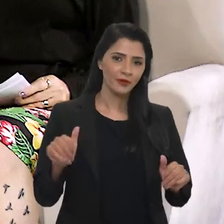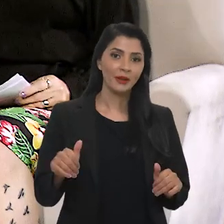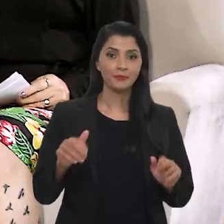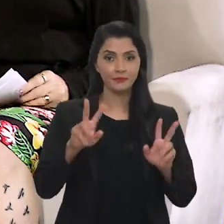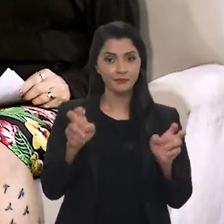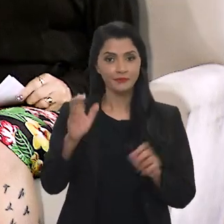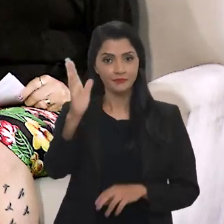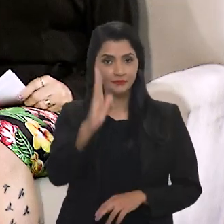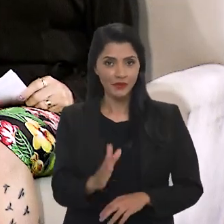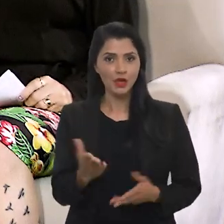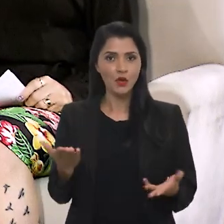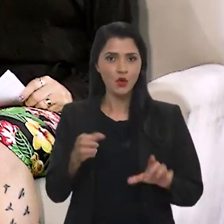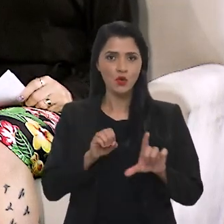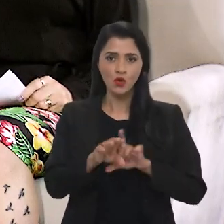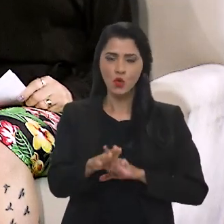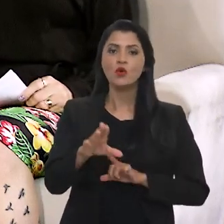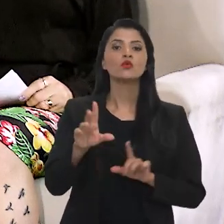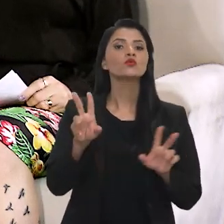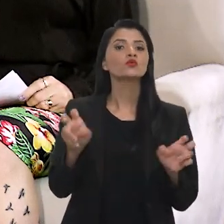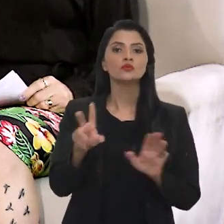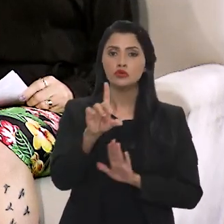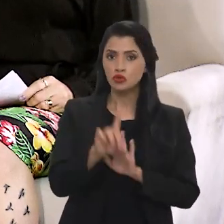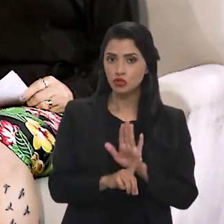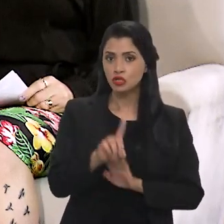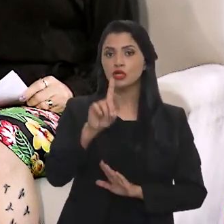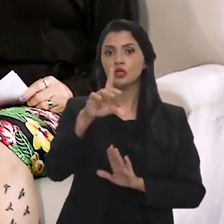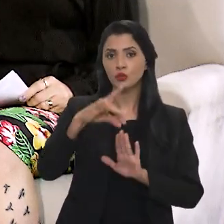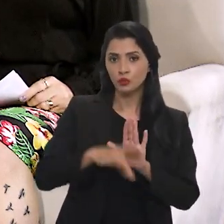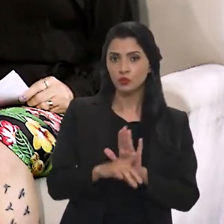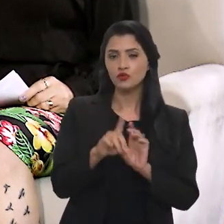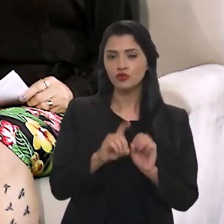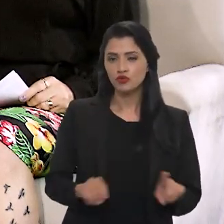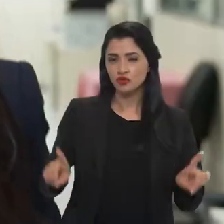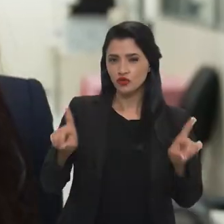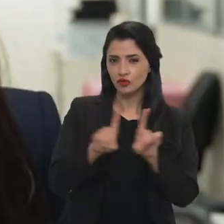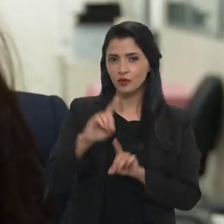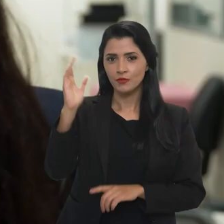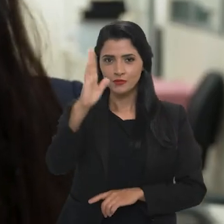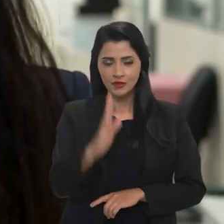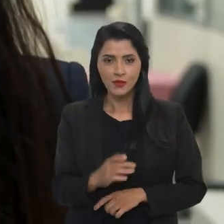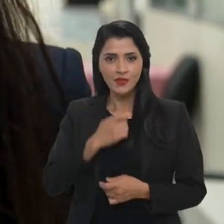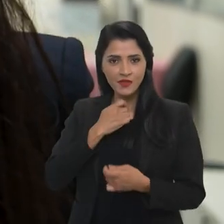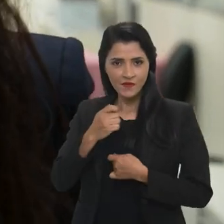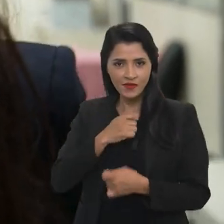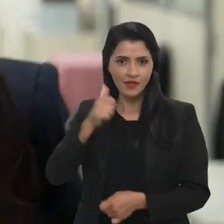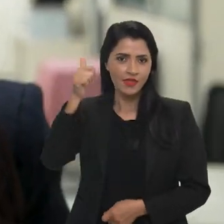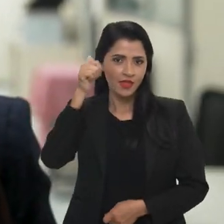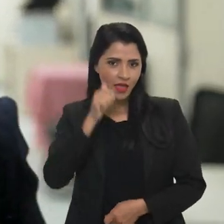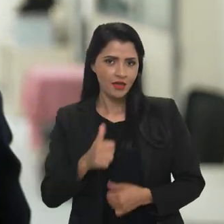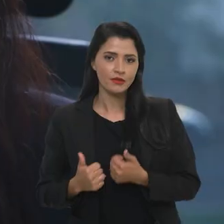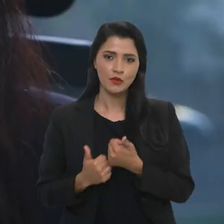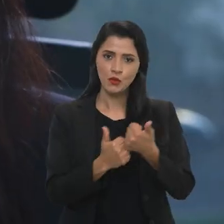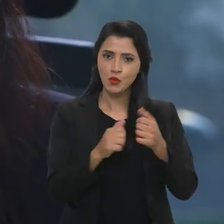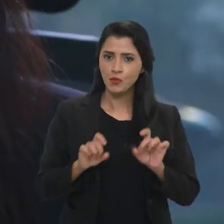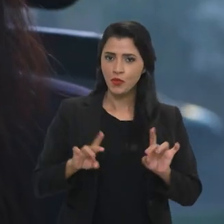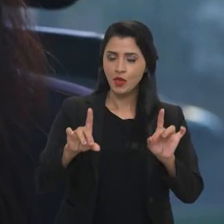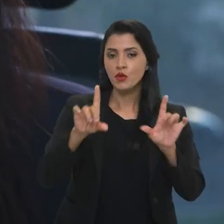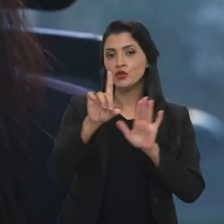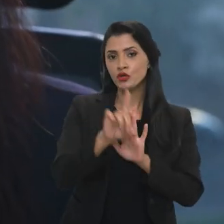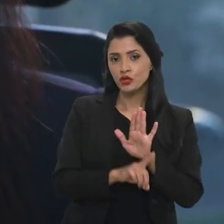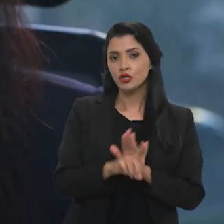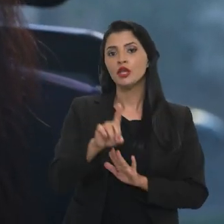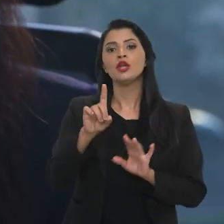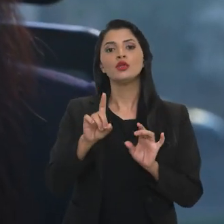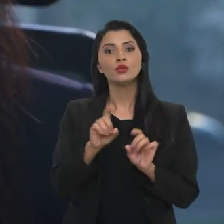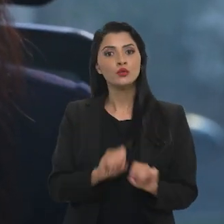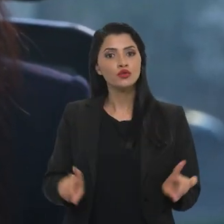Olá, o Brasil em Pauta está no ar e o tema são os direitos digitais no Brasil. E a nossa entrevistada é assessora especial de